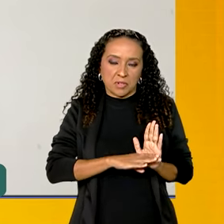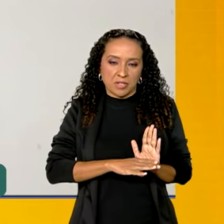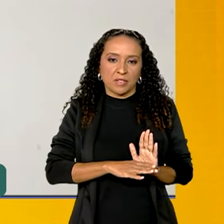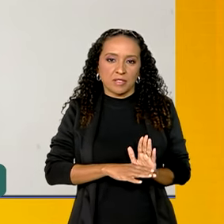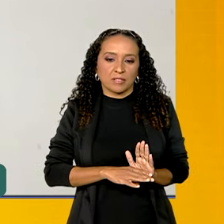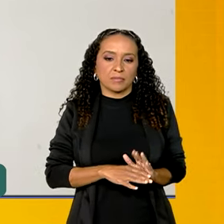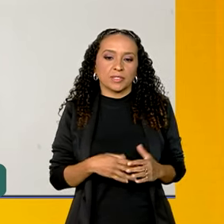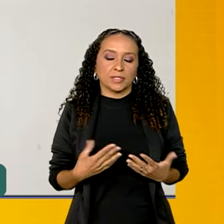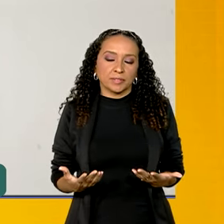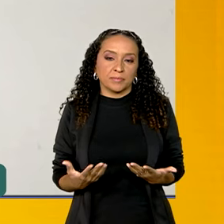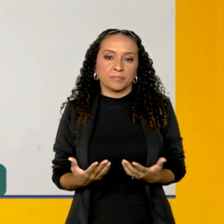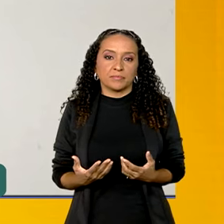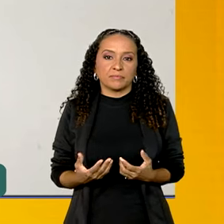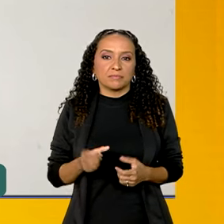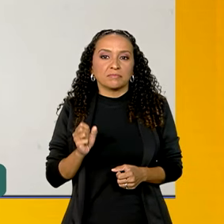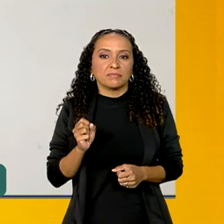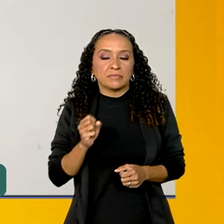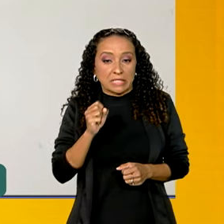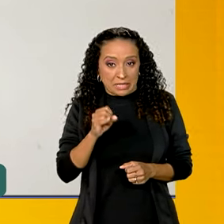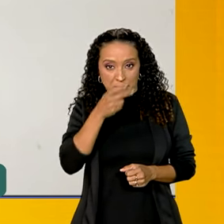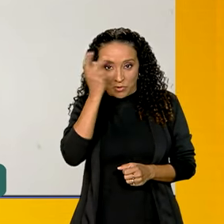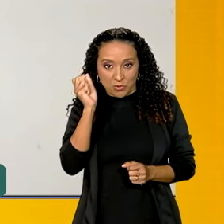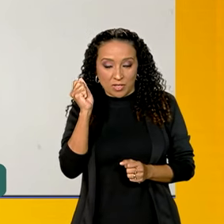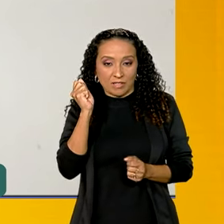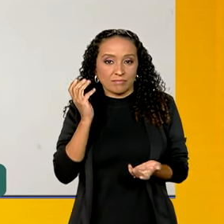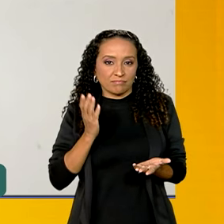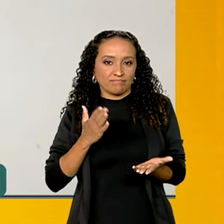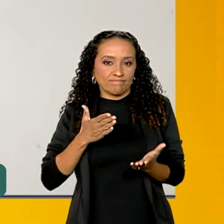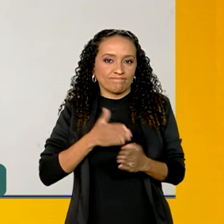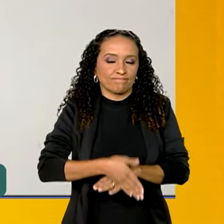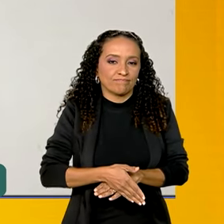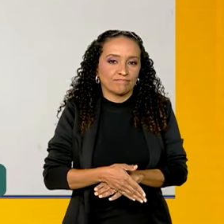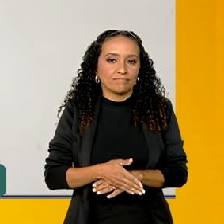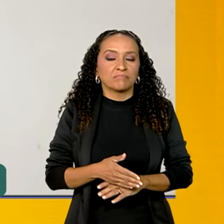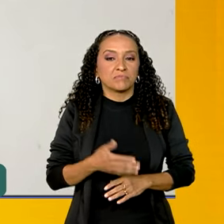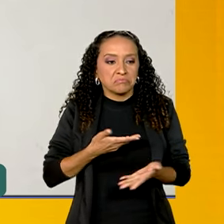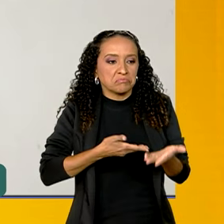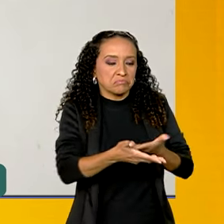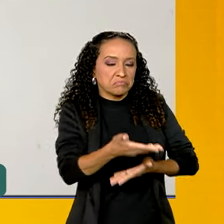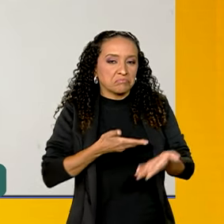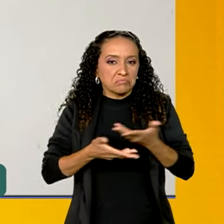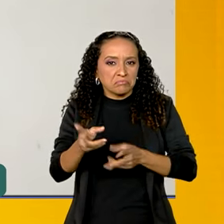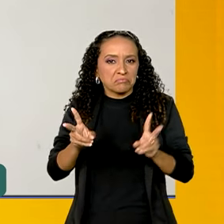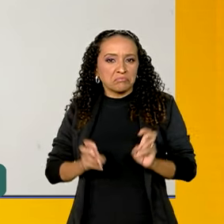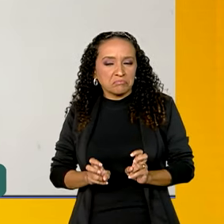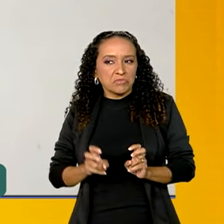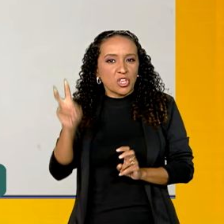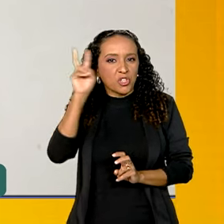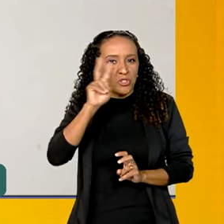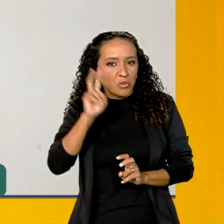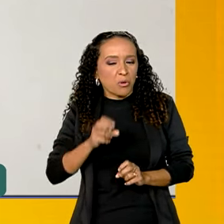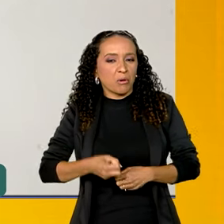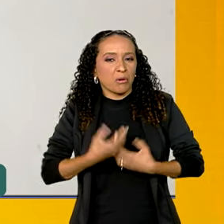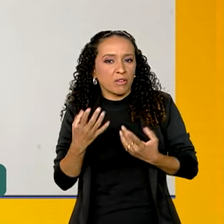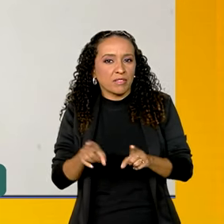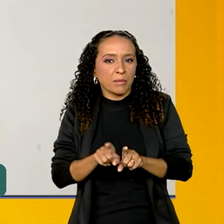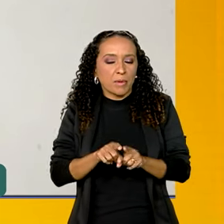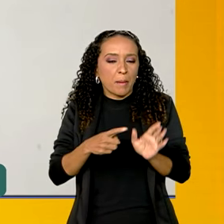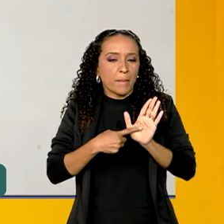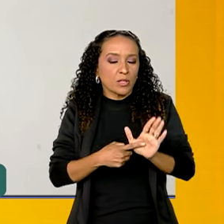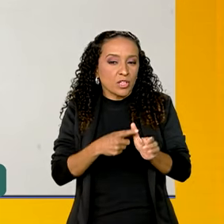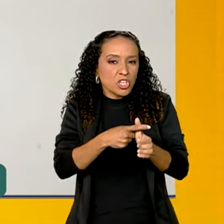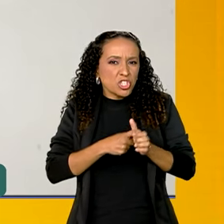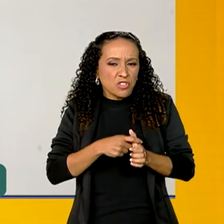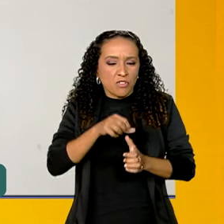quem entra, inclusive a gente vê muita gente compartilhando as próprias histórias, mostrando ali dívidas com